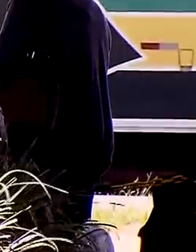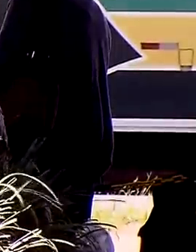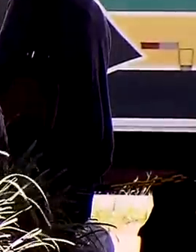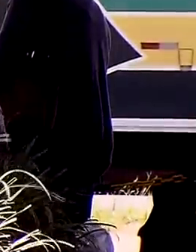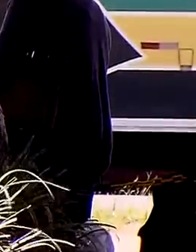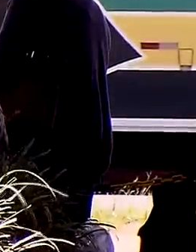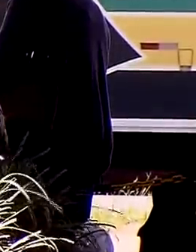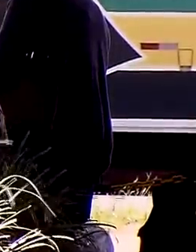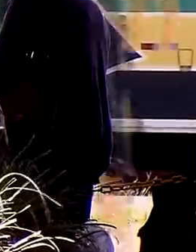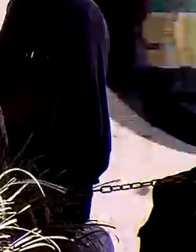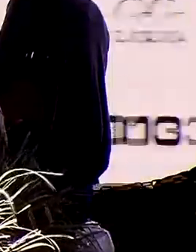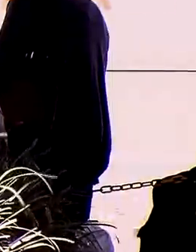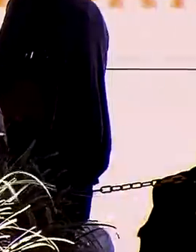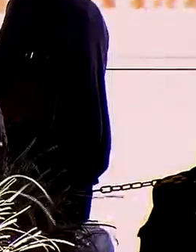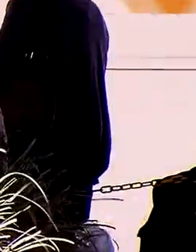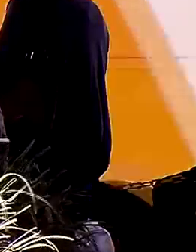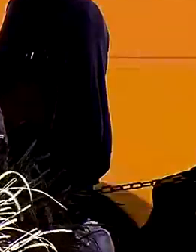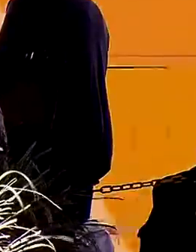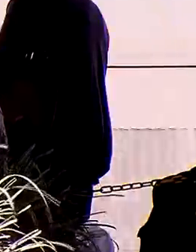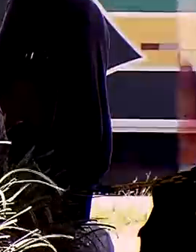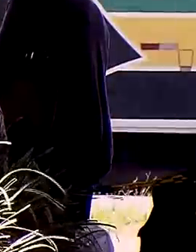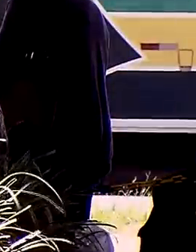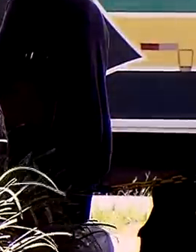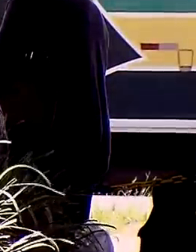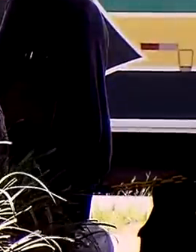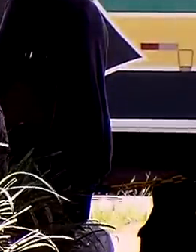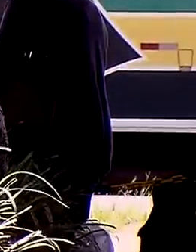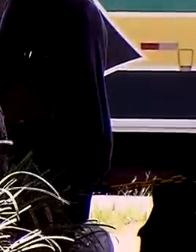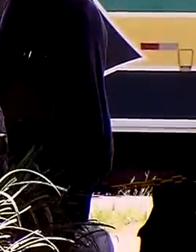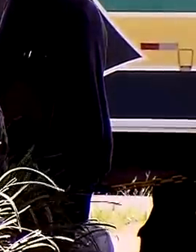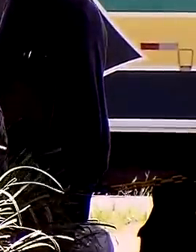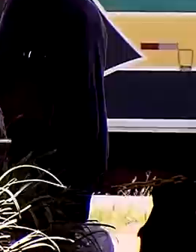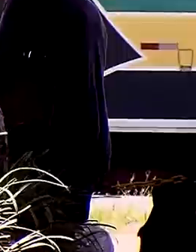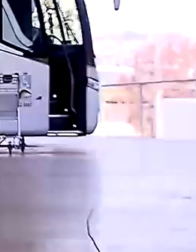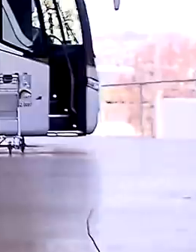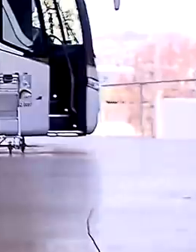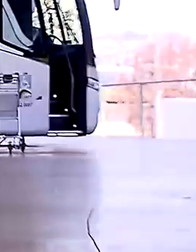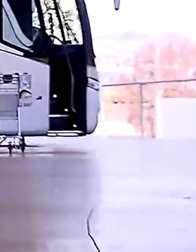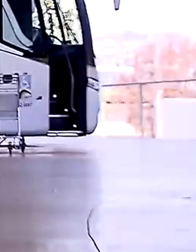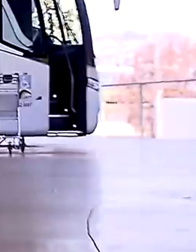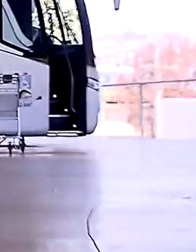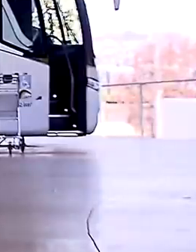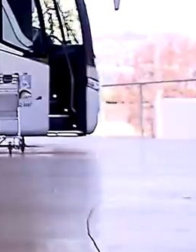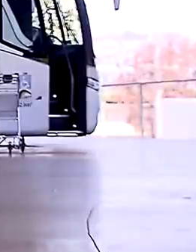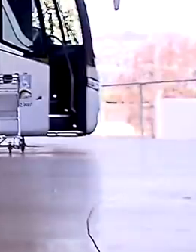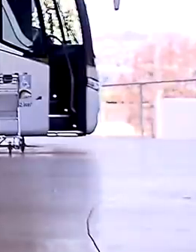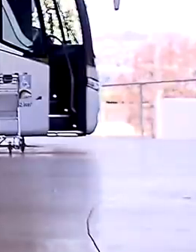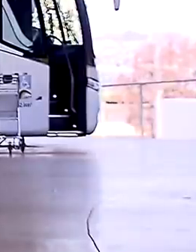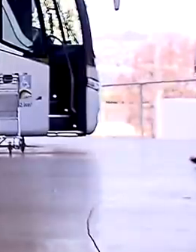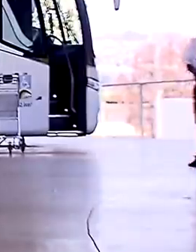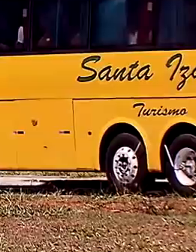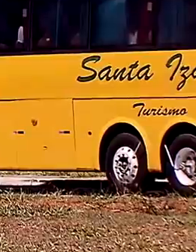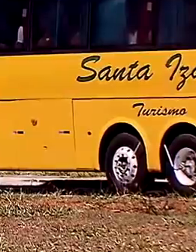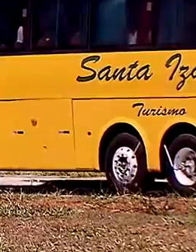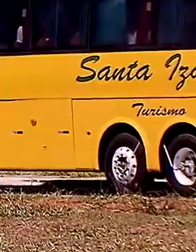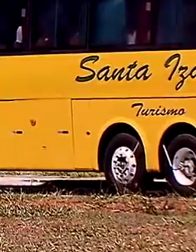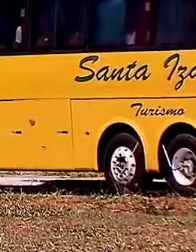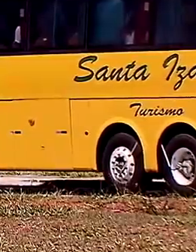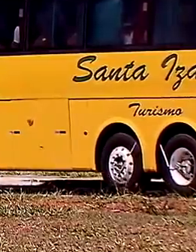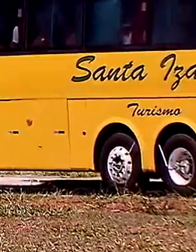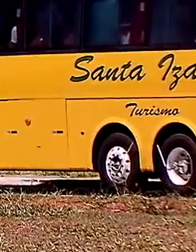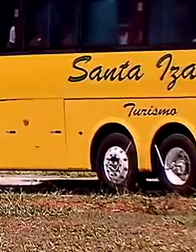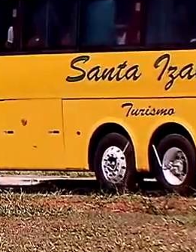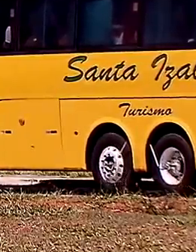e Um bom dia e um